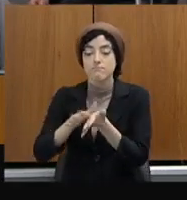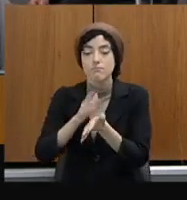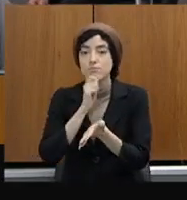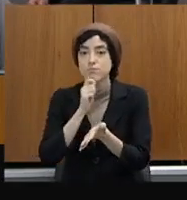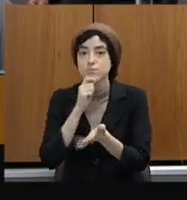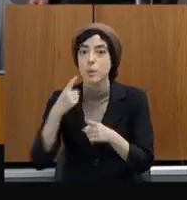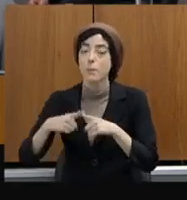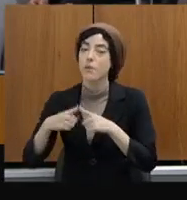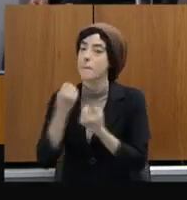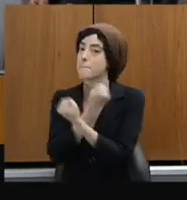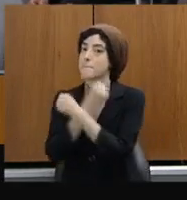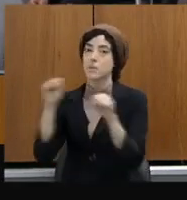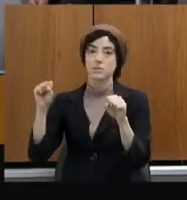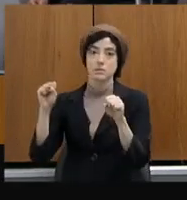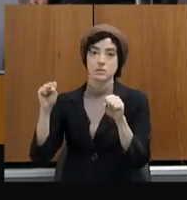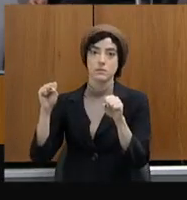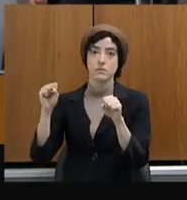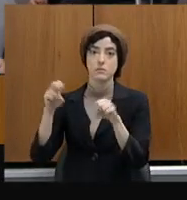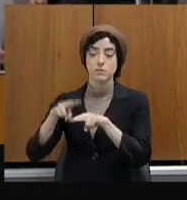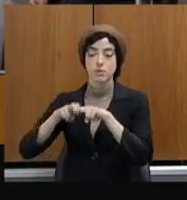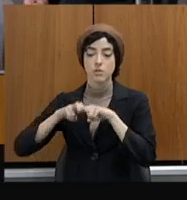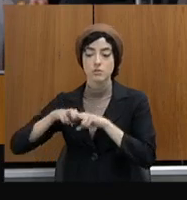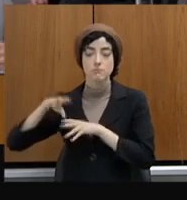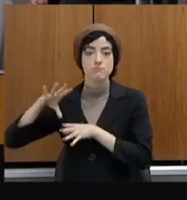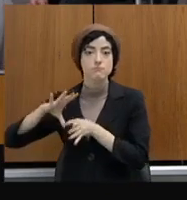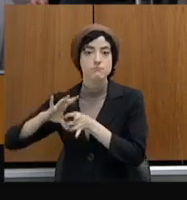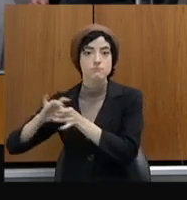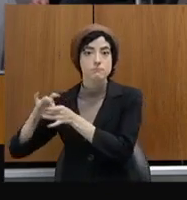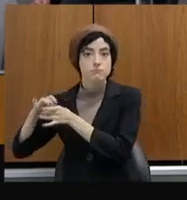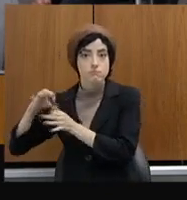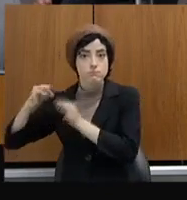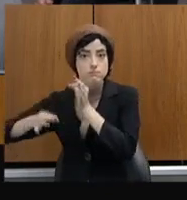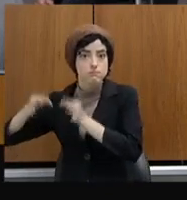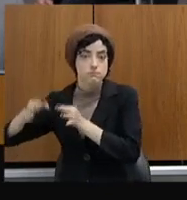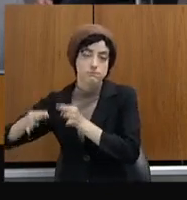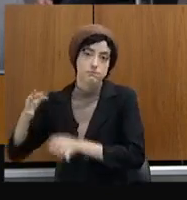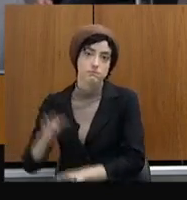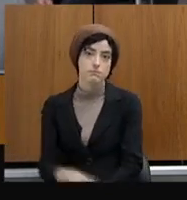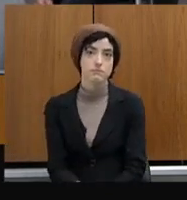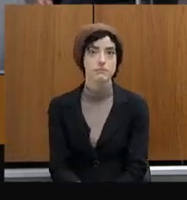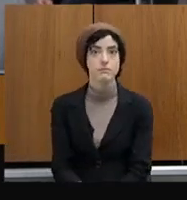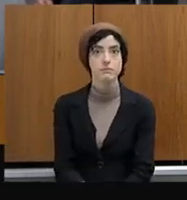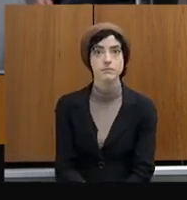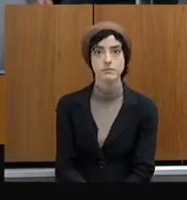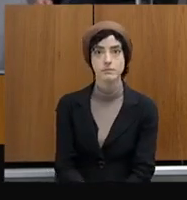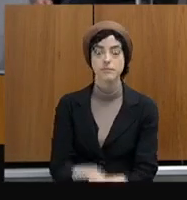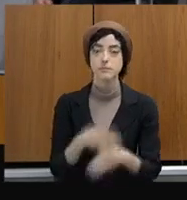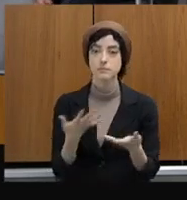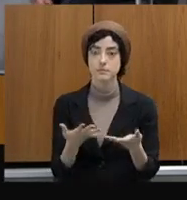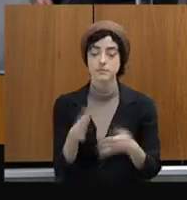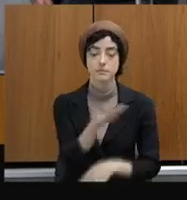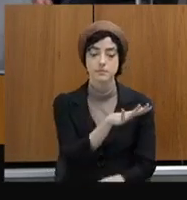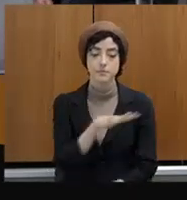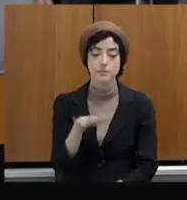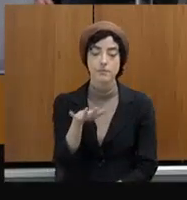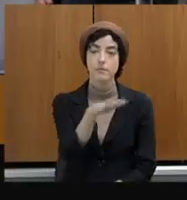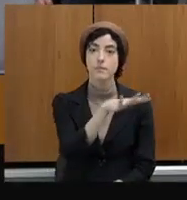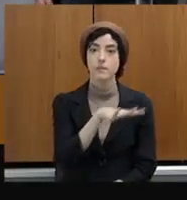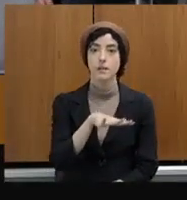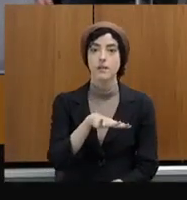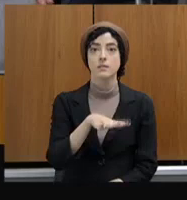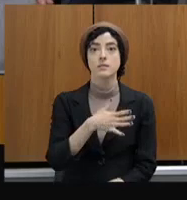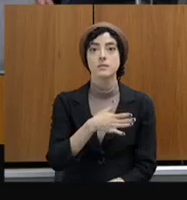seu desenvolvimento. Pode passar? Bom, no campo da capacitação, nós